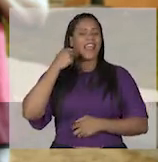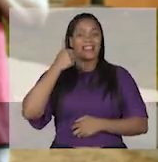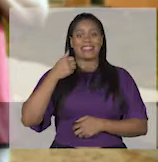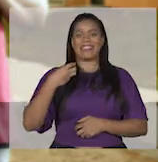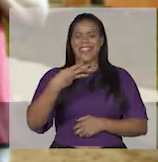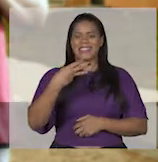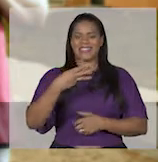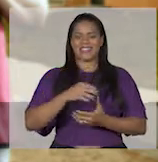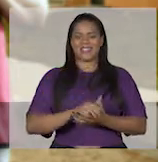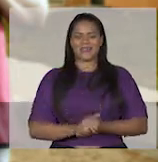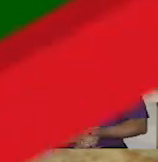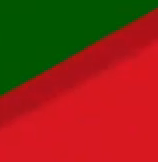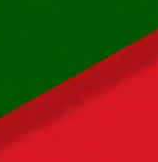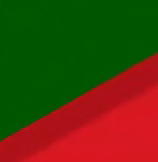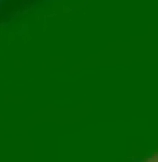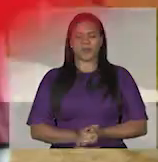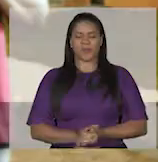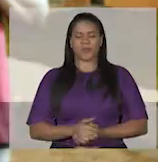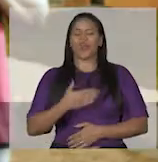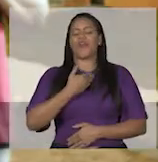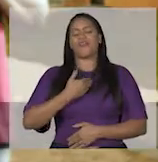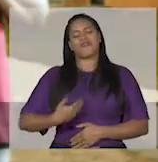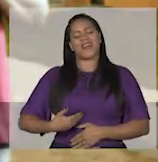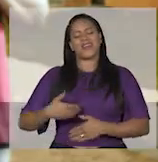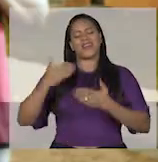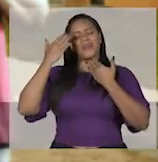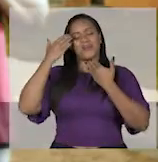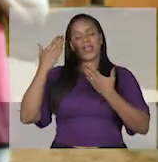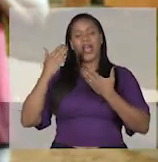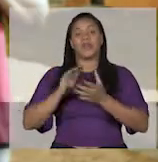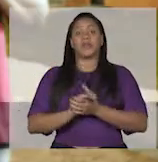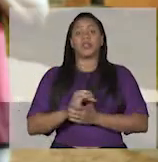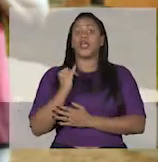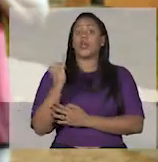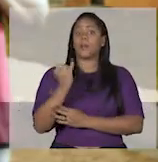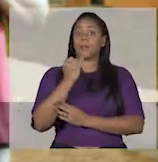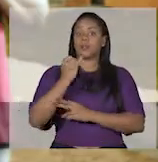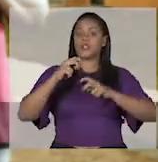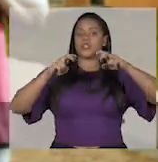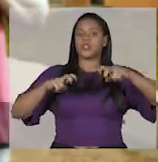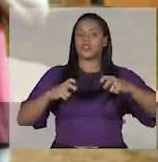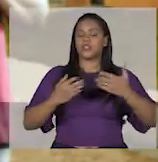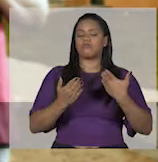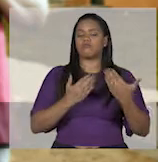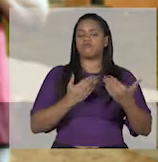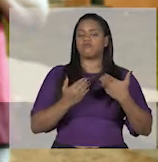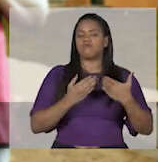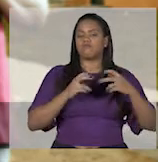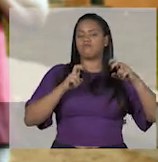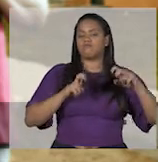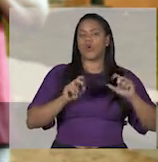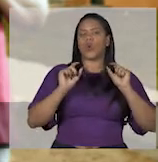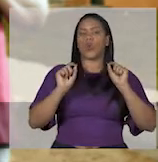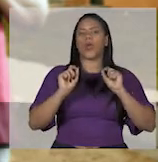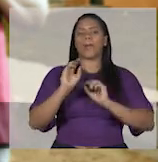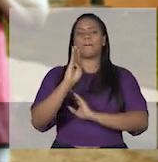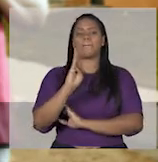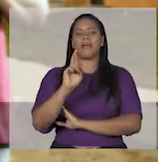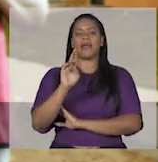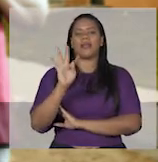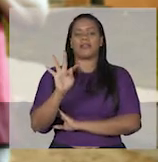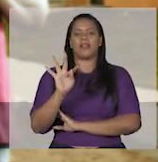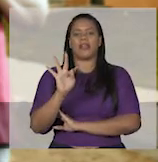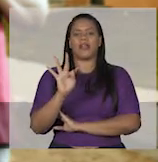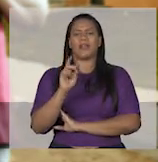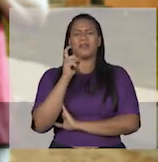Zeneto É 13 Governador, outra questão importante que precisamos sentar juntos para resolver É o BRT